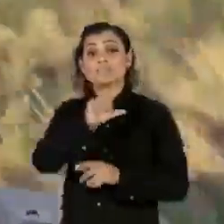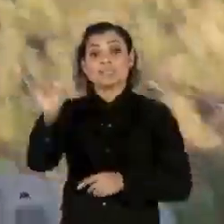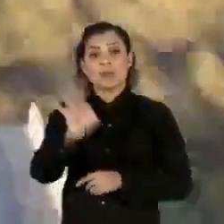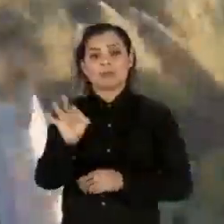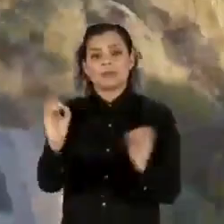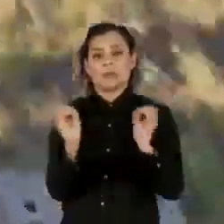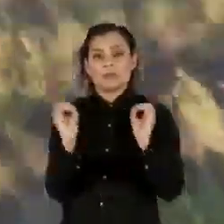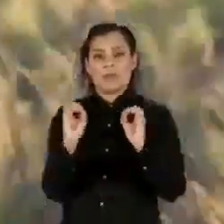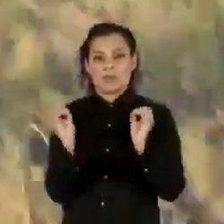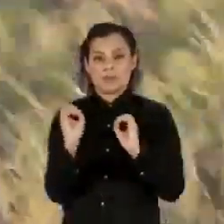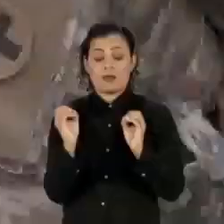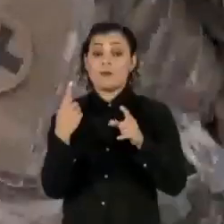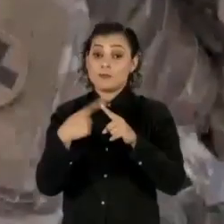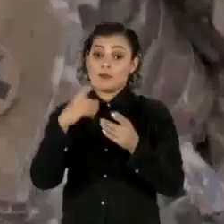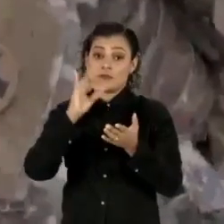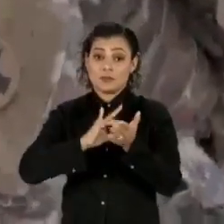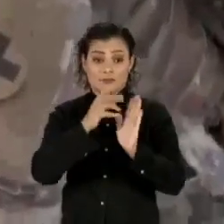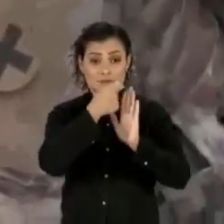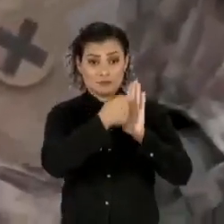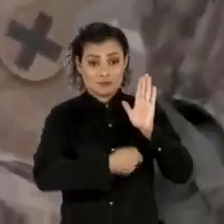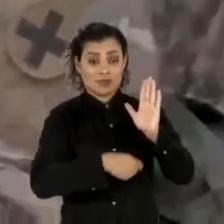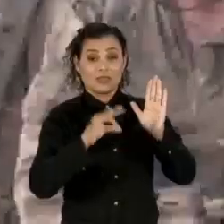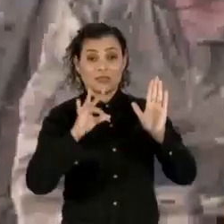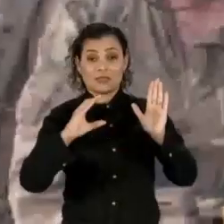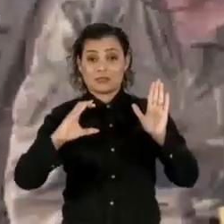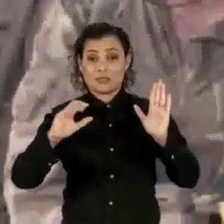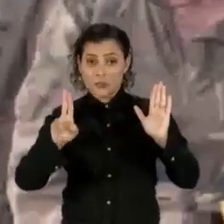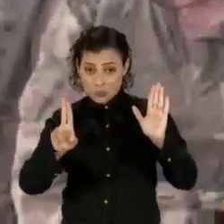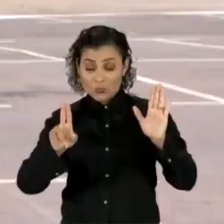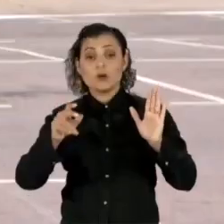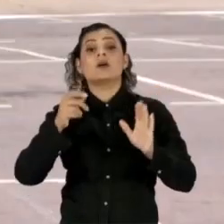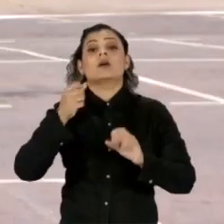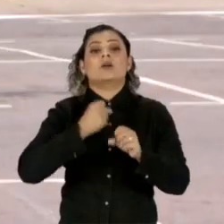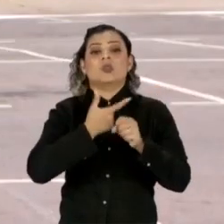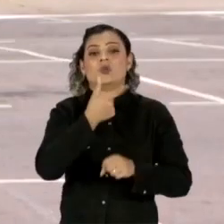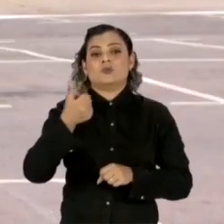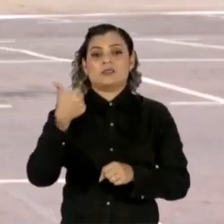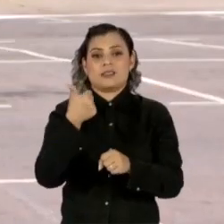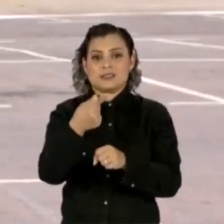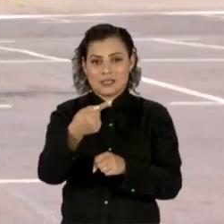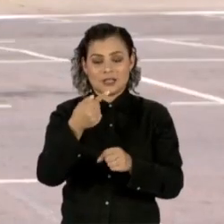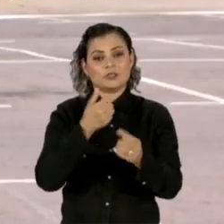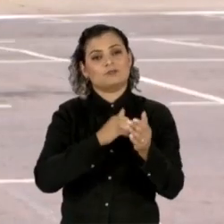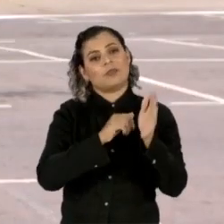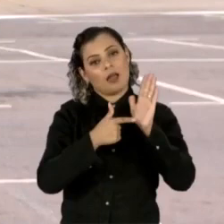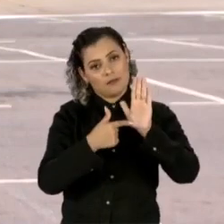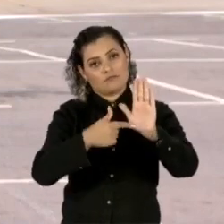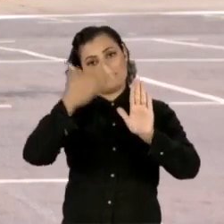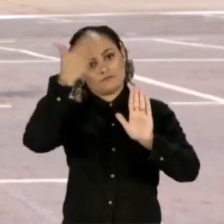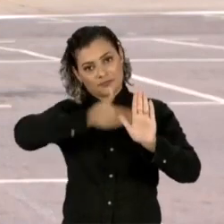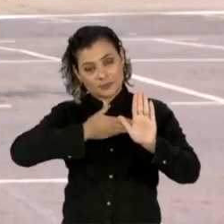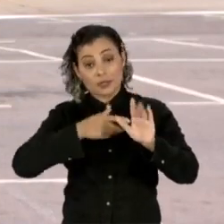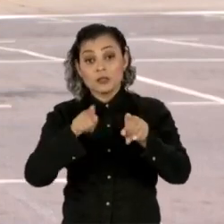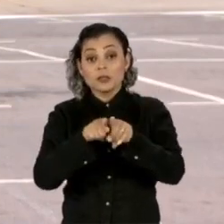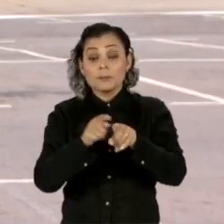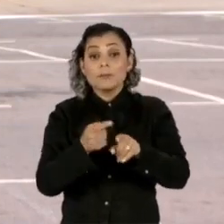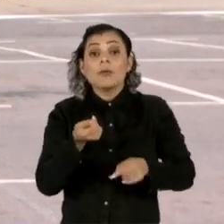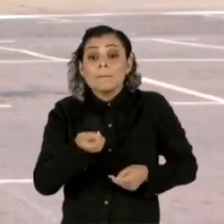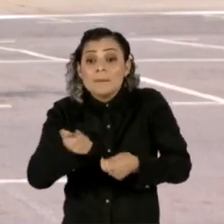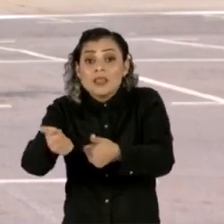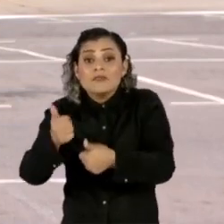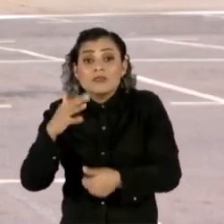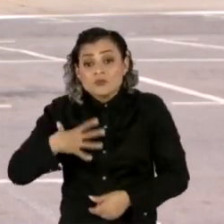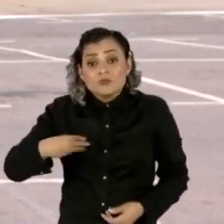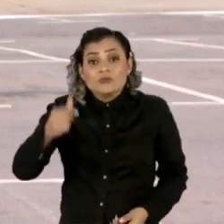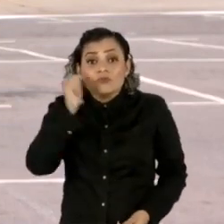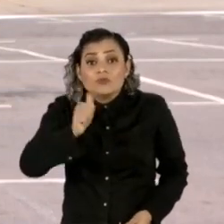especialistas baseada no relatório do TCU, publicado em 2017. Outro ponto que destoa é a pensão estendida às filhas e